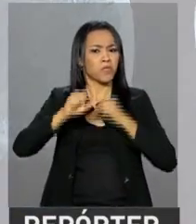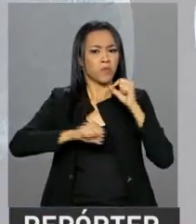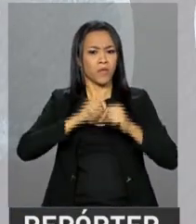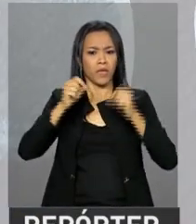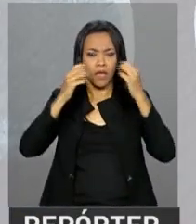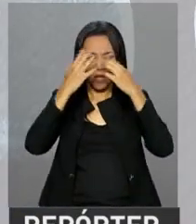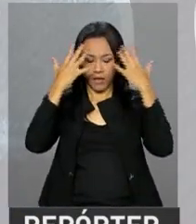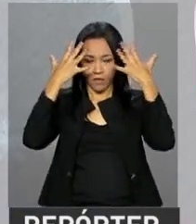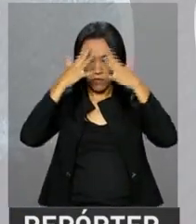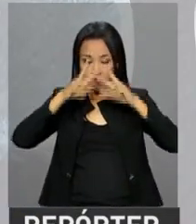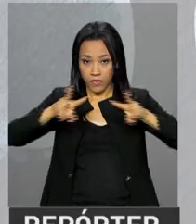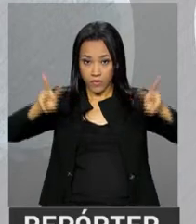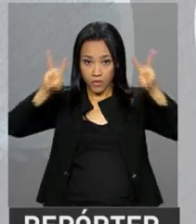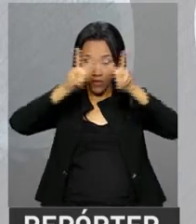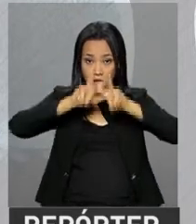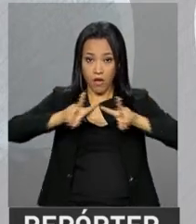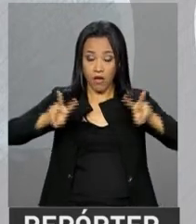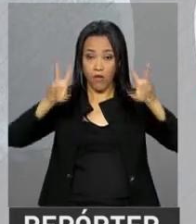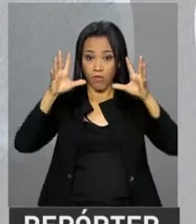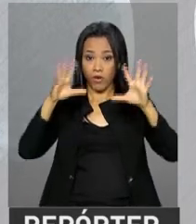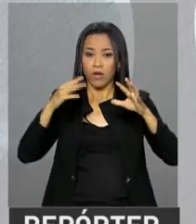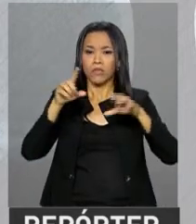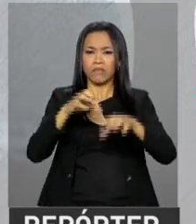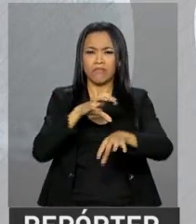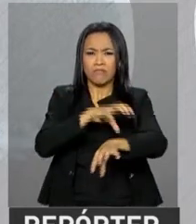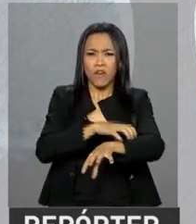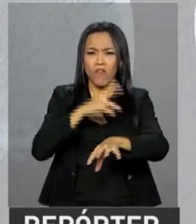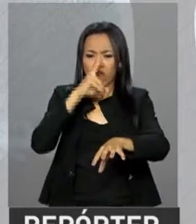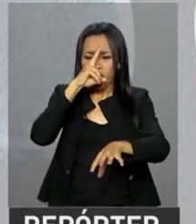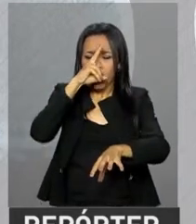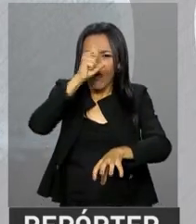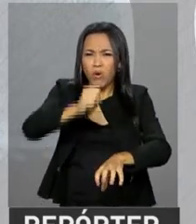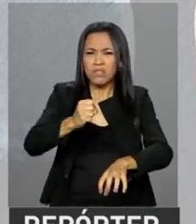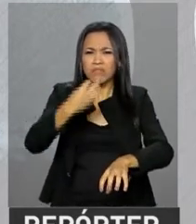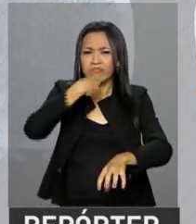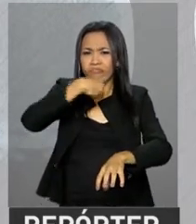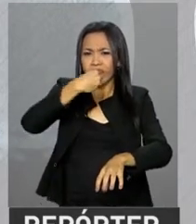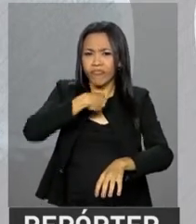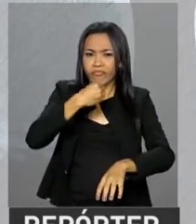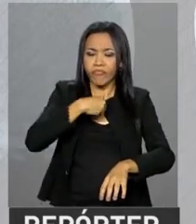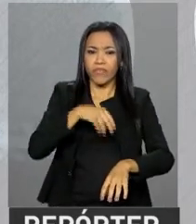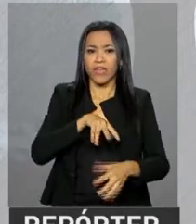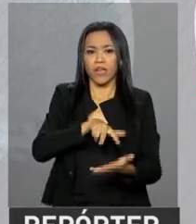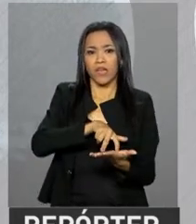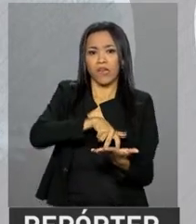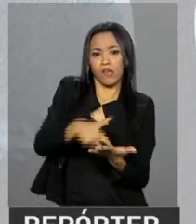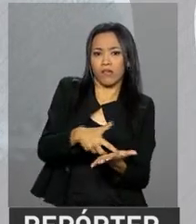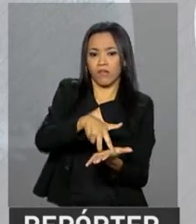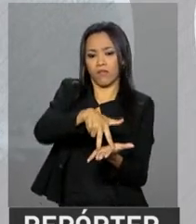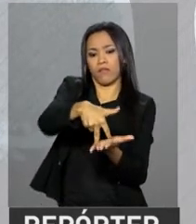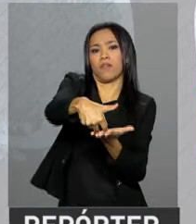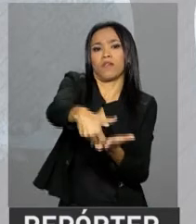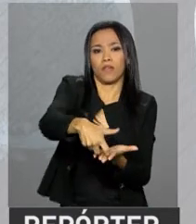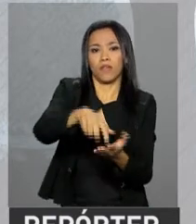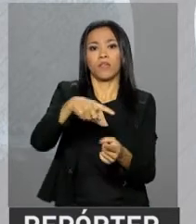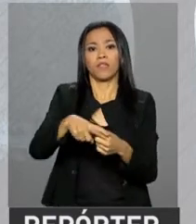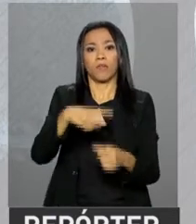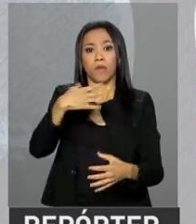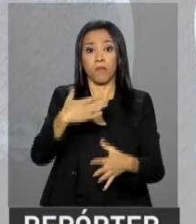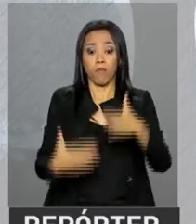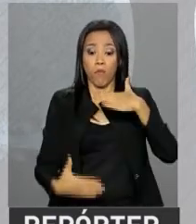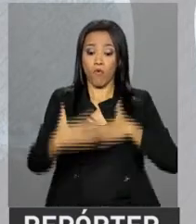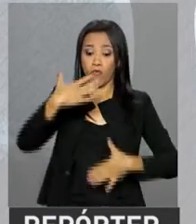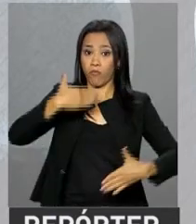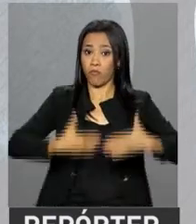alterações na visão, perda da sensibilidade, da força, do equilíbrio e da coordenação motora. Além disso, o paciente